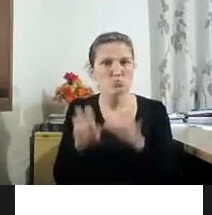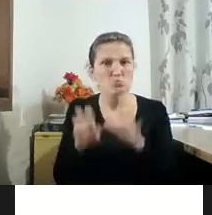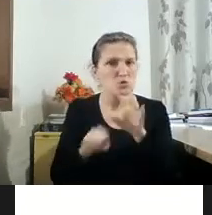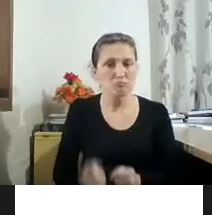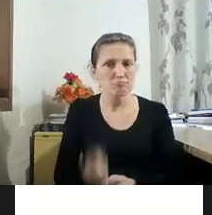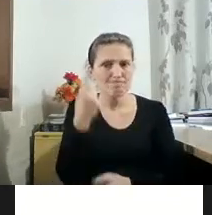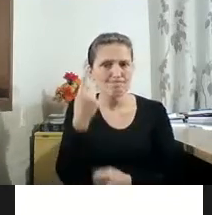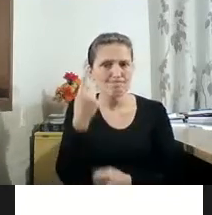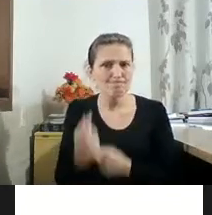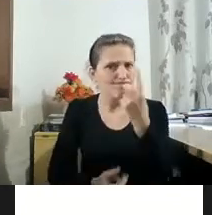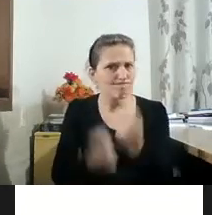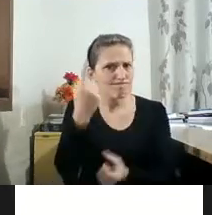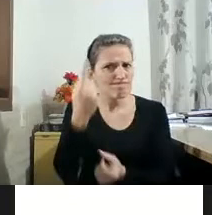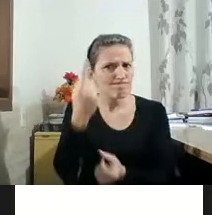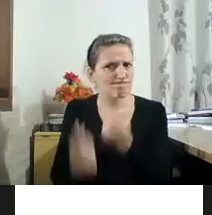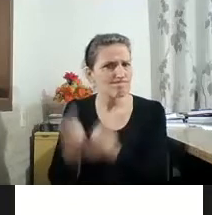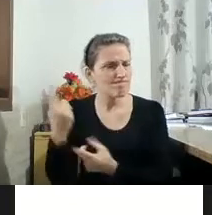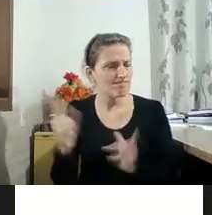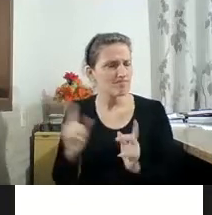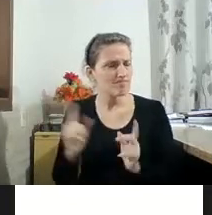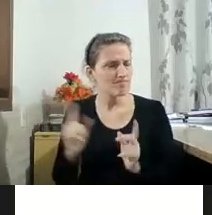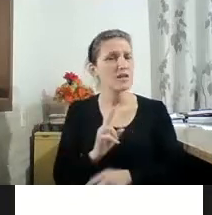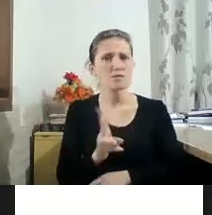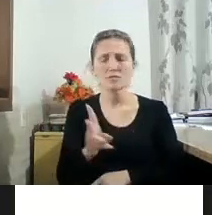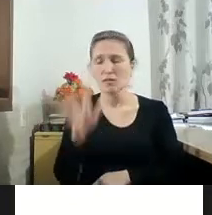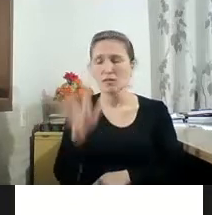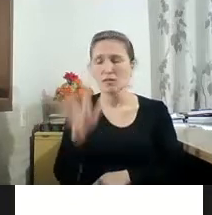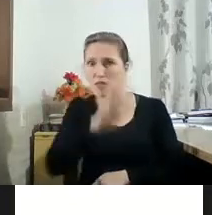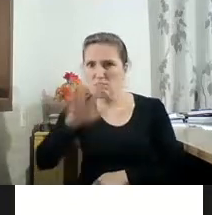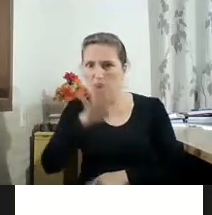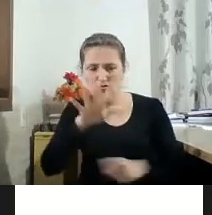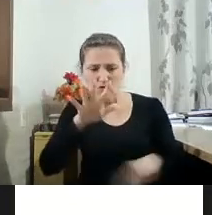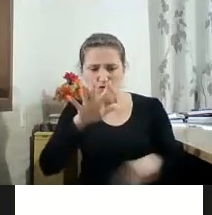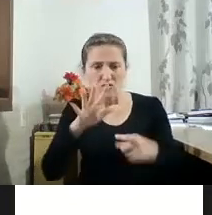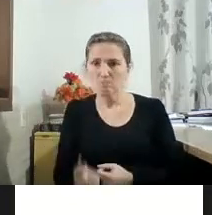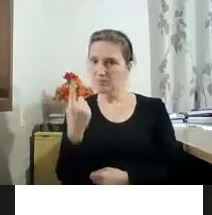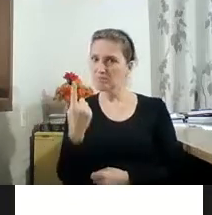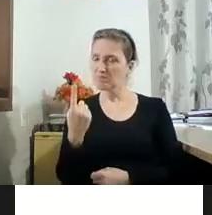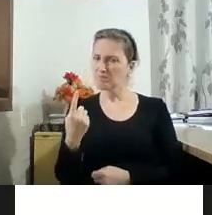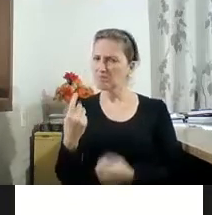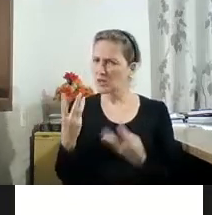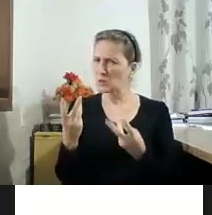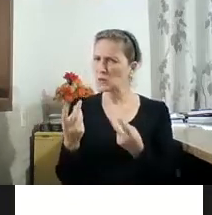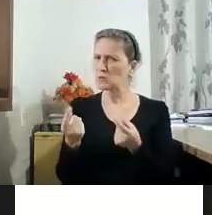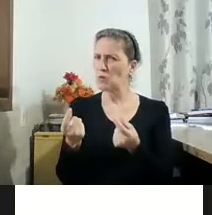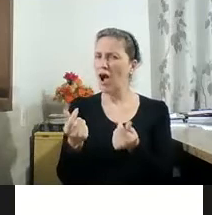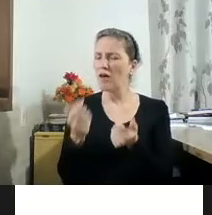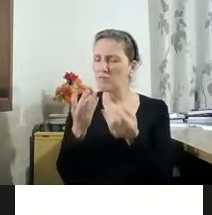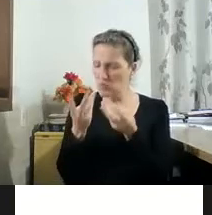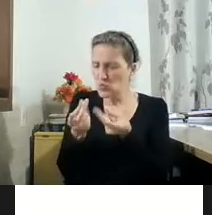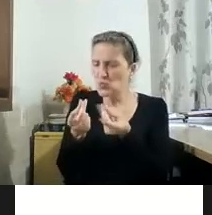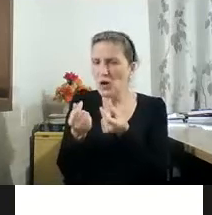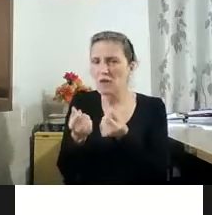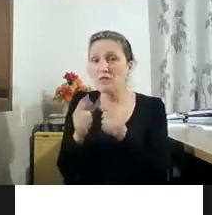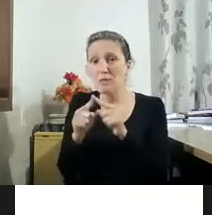sempre nos causa a partir das suas imagens. Algo muito sutil, às vezes